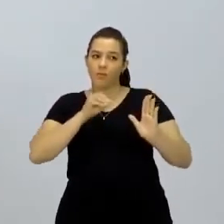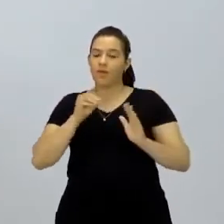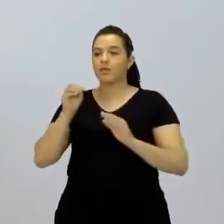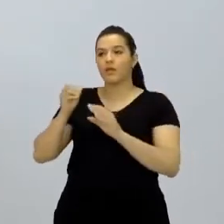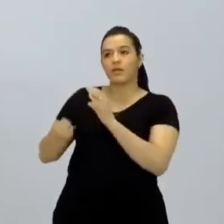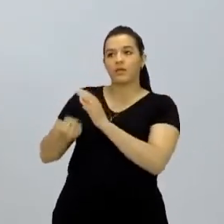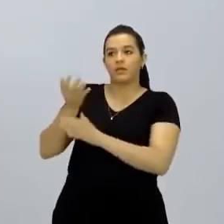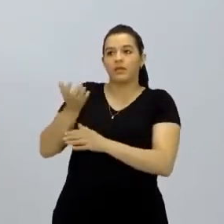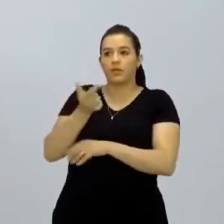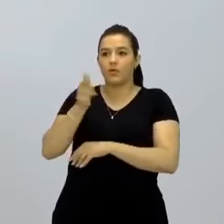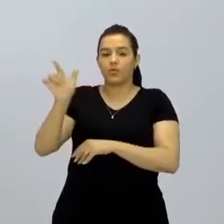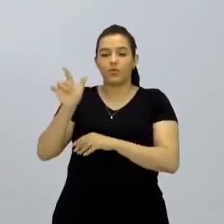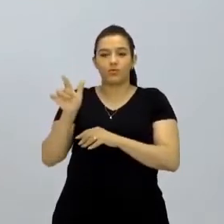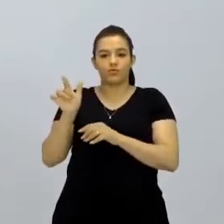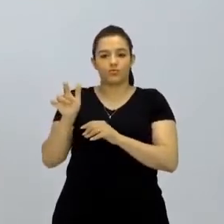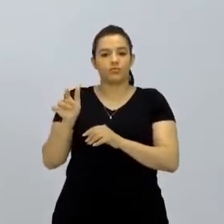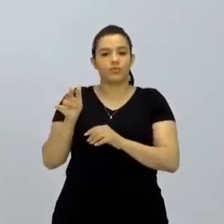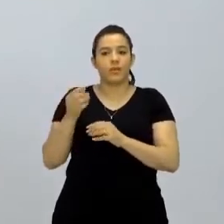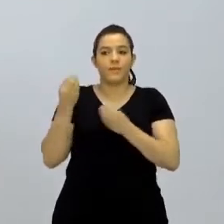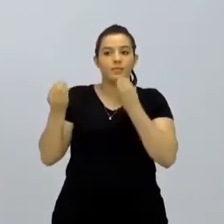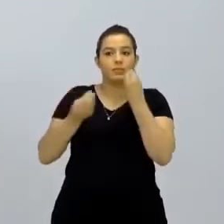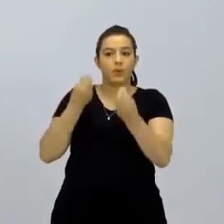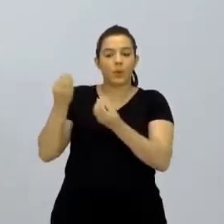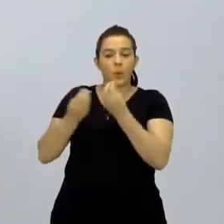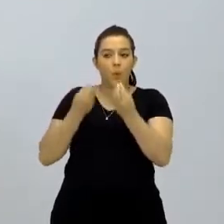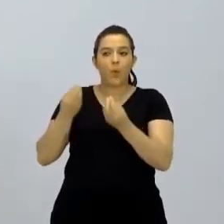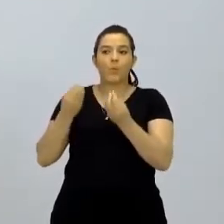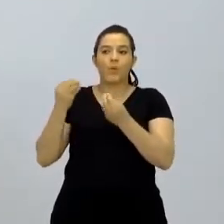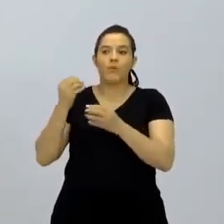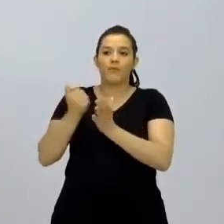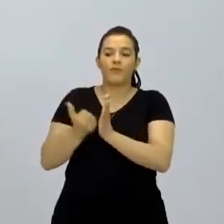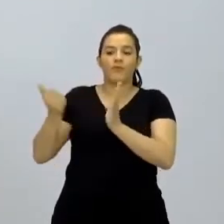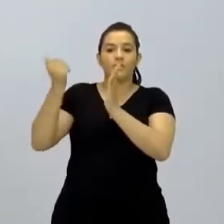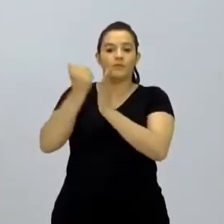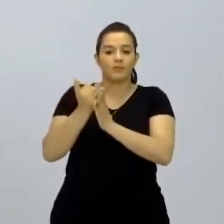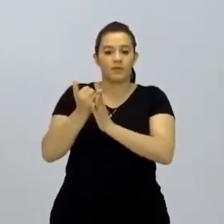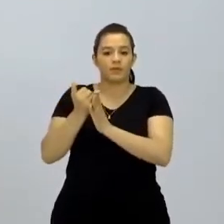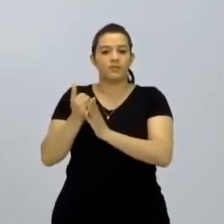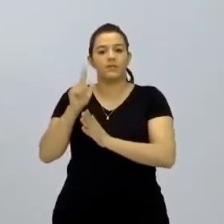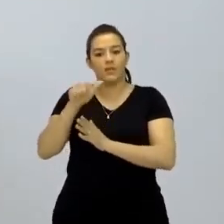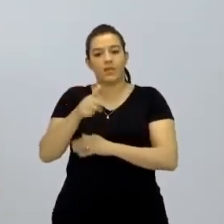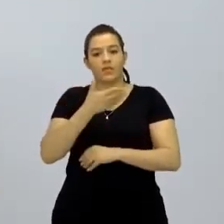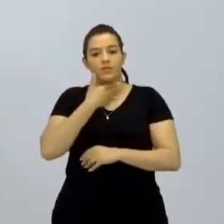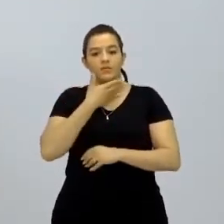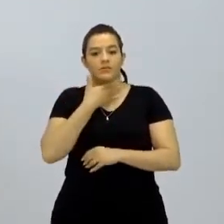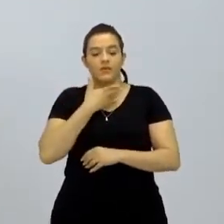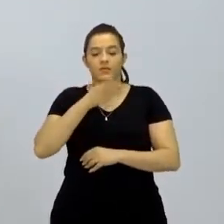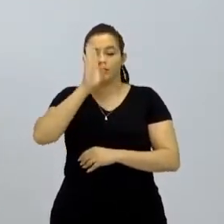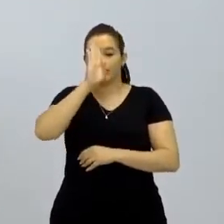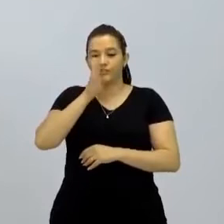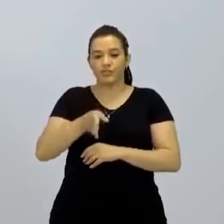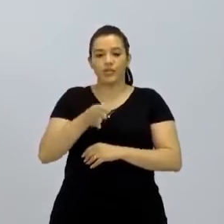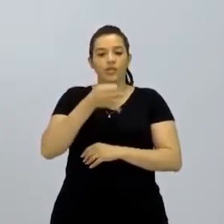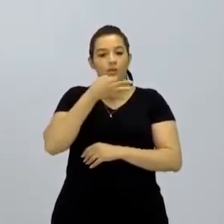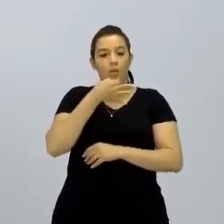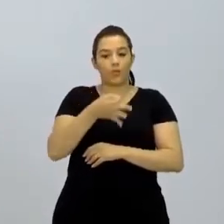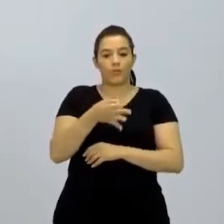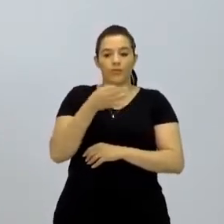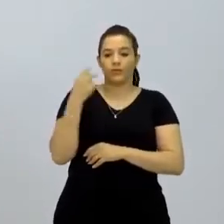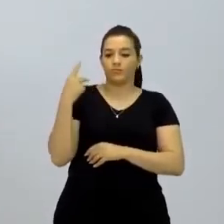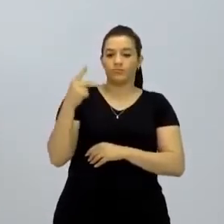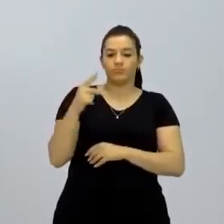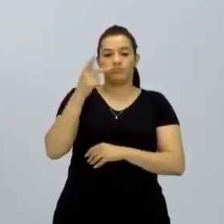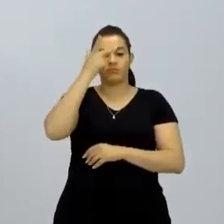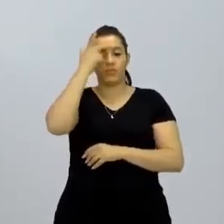aí como vamos acrescentar é que aparece aí no nosso texto, nós vamos falar sobre essas vozes, essas vozes, ela aparece direta com a opinião daquela pessoa,